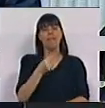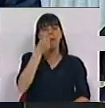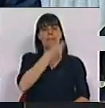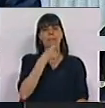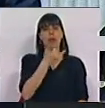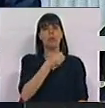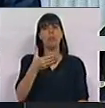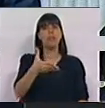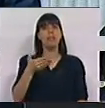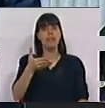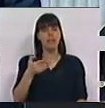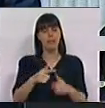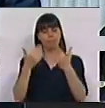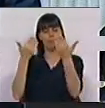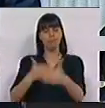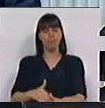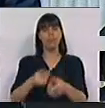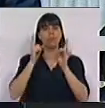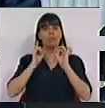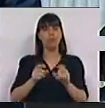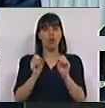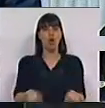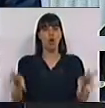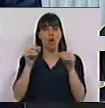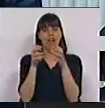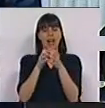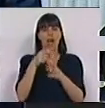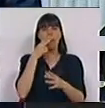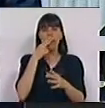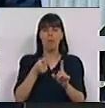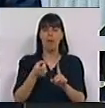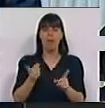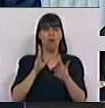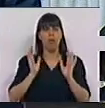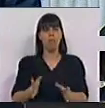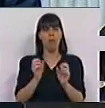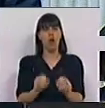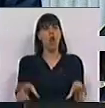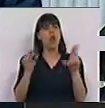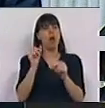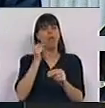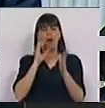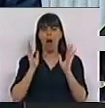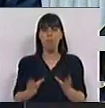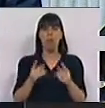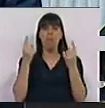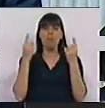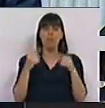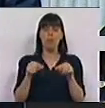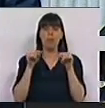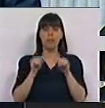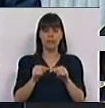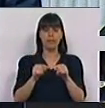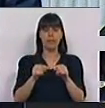de 2017, como limite para a entrada em vigor das novas embalagens. Não é necessário criar uma nova data, basta considerar a